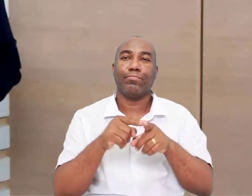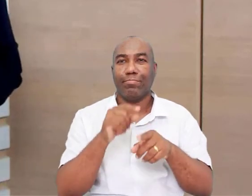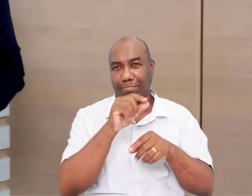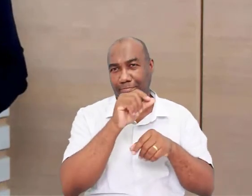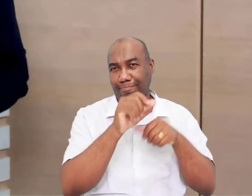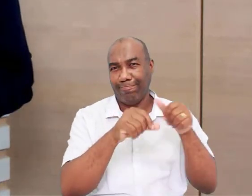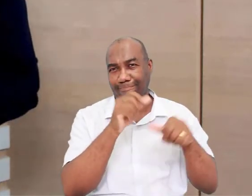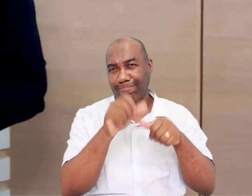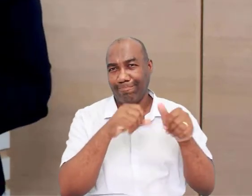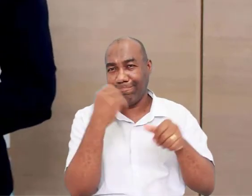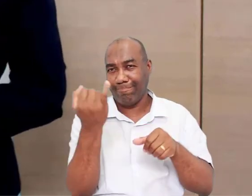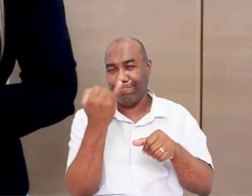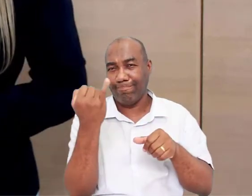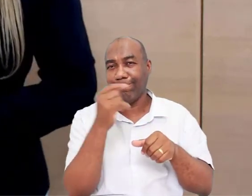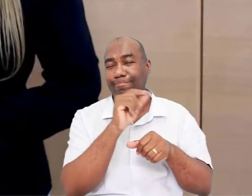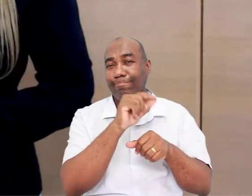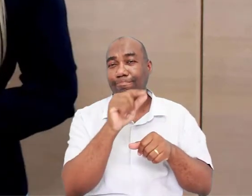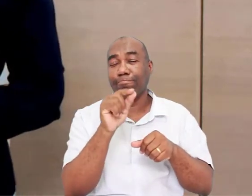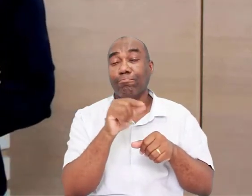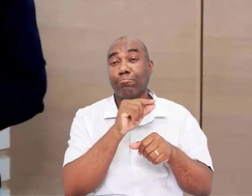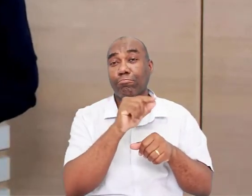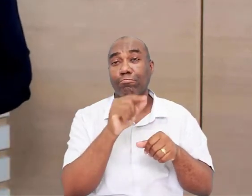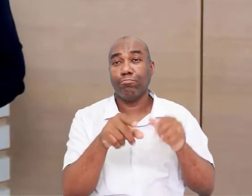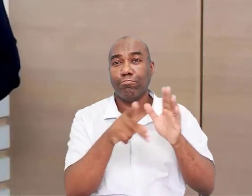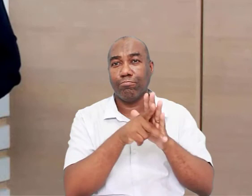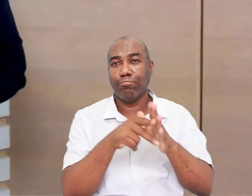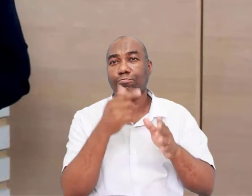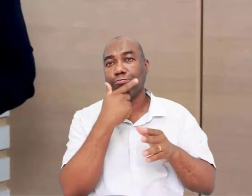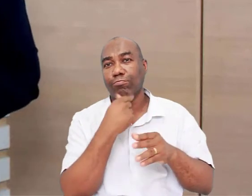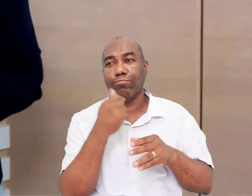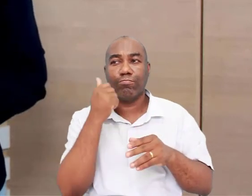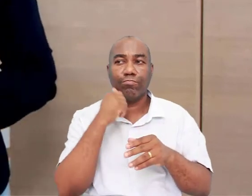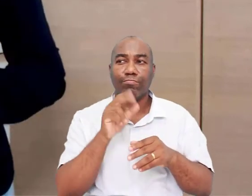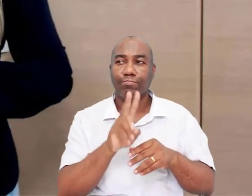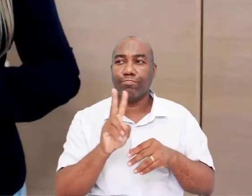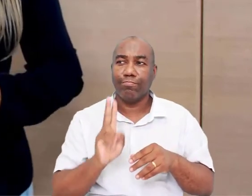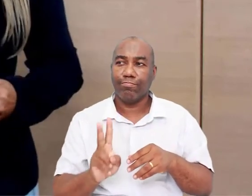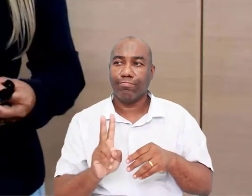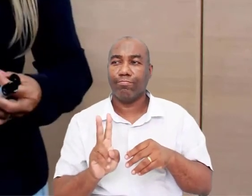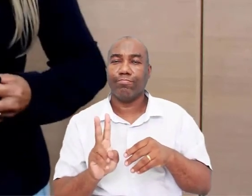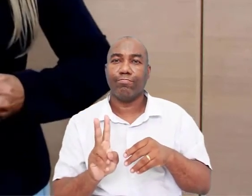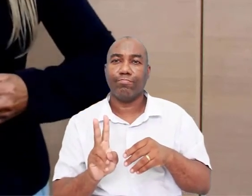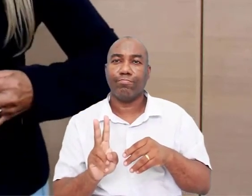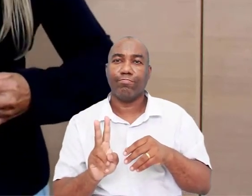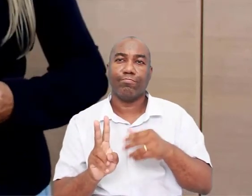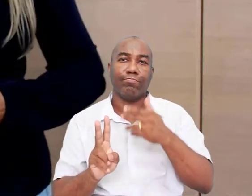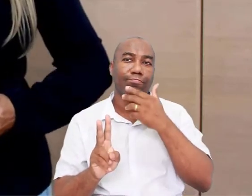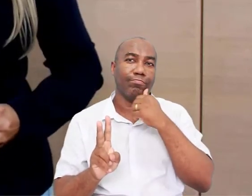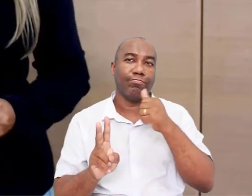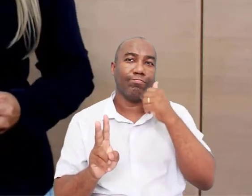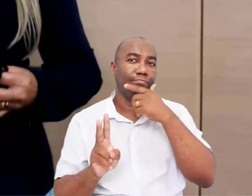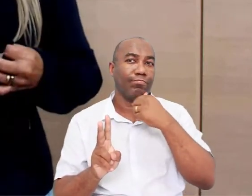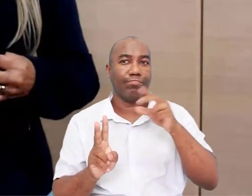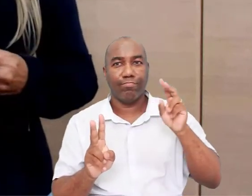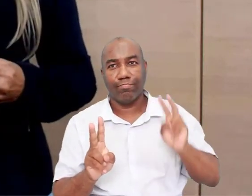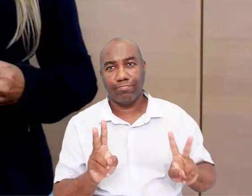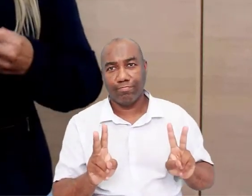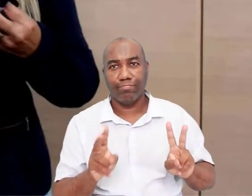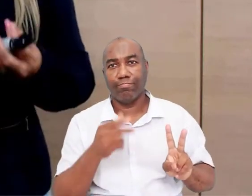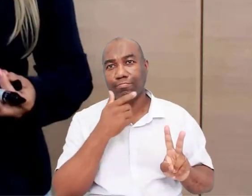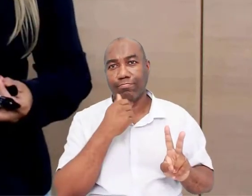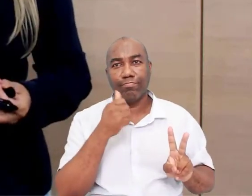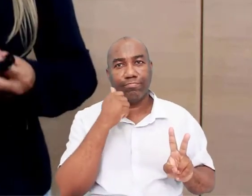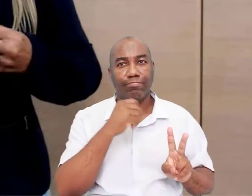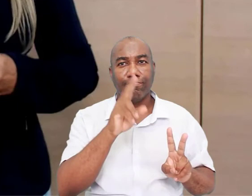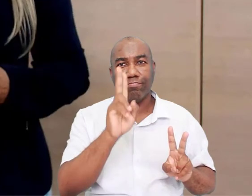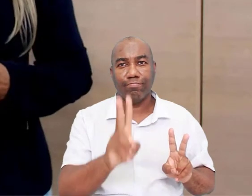significativa em relação ao homem e mulher. Aqui vai acontecer uma divisão, né? Do